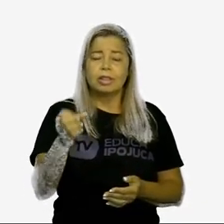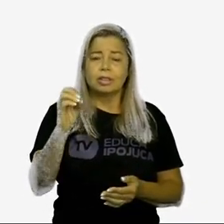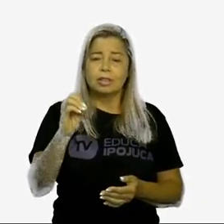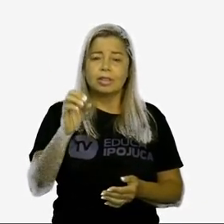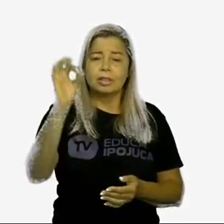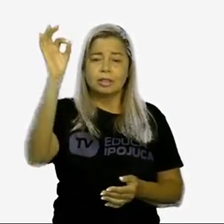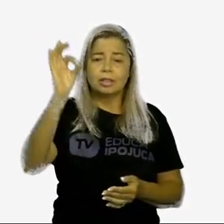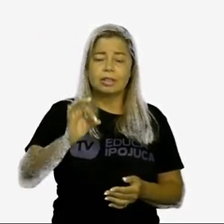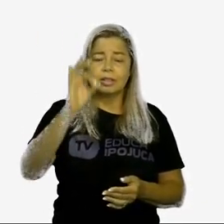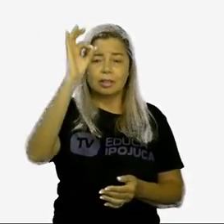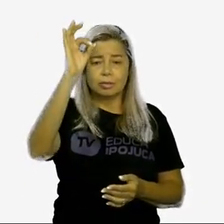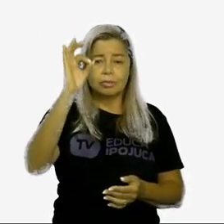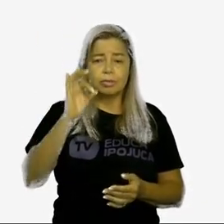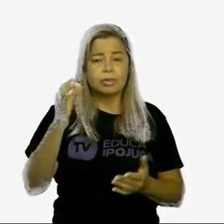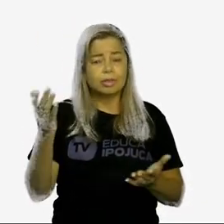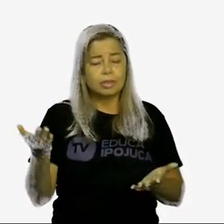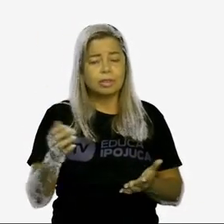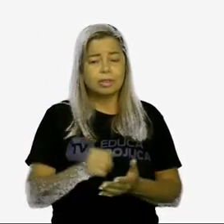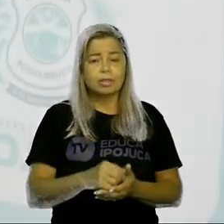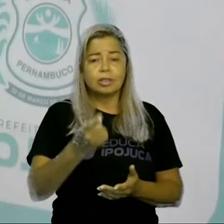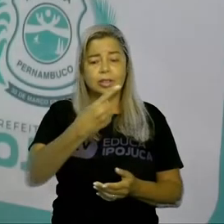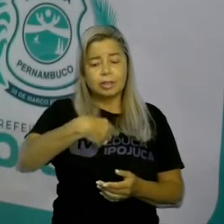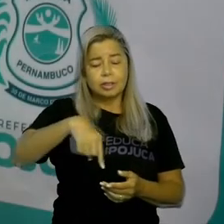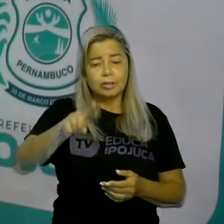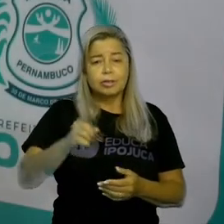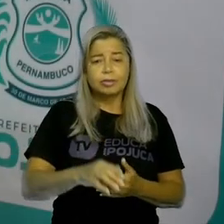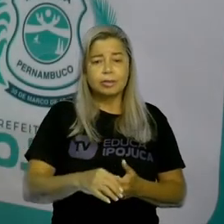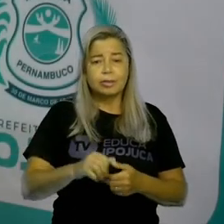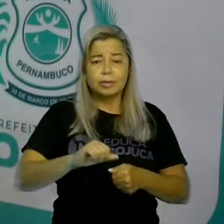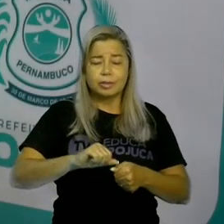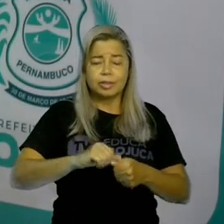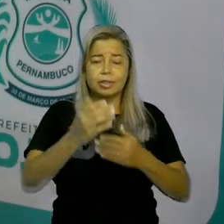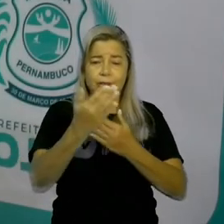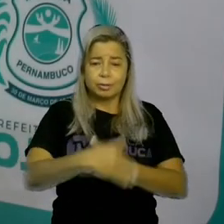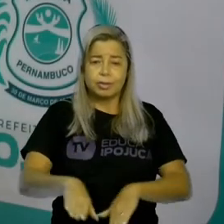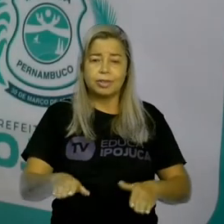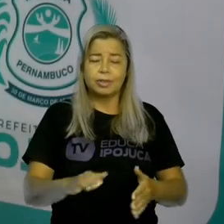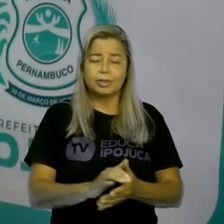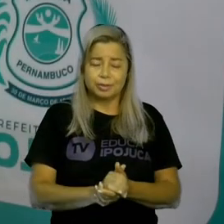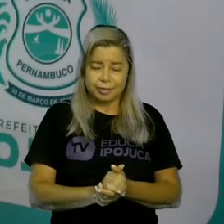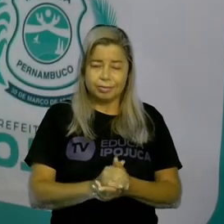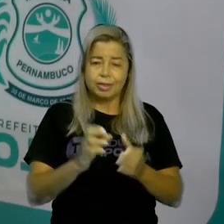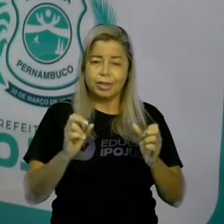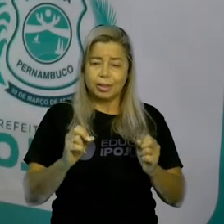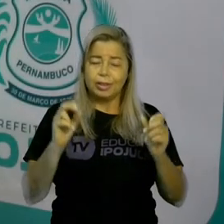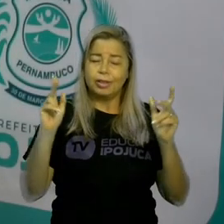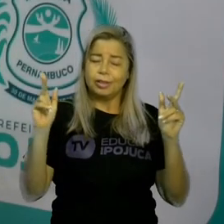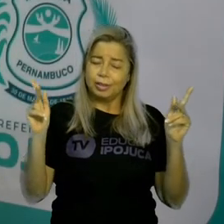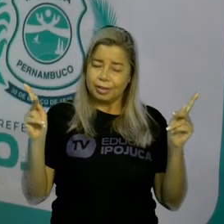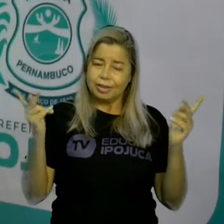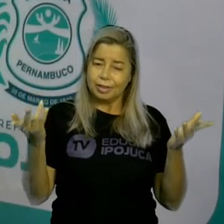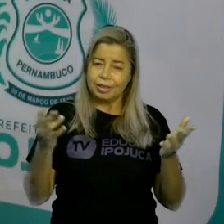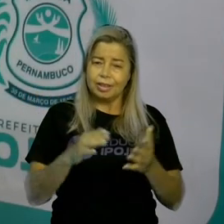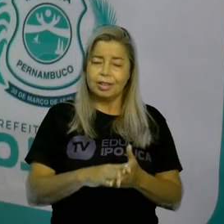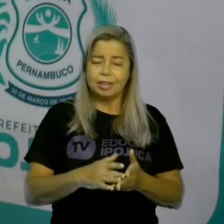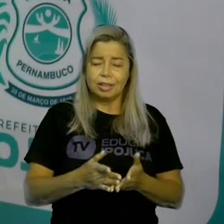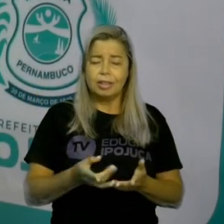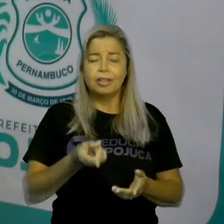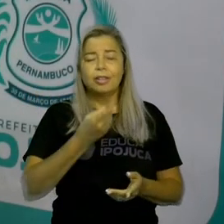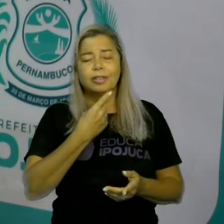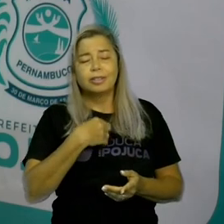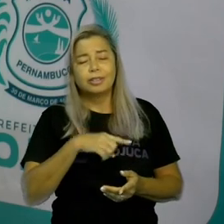compareceram no dia da prova. Ok? Espero que vocês tenham aprendido um pouco.